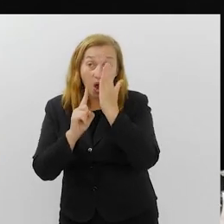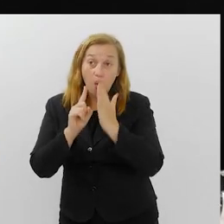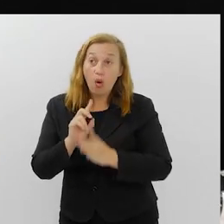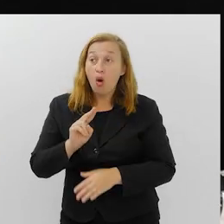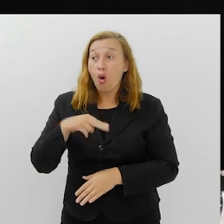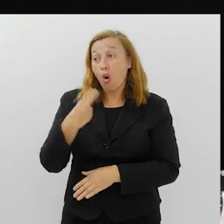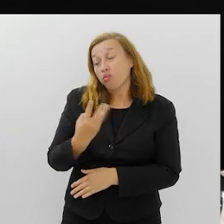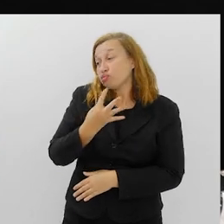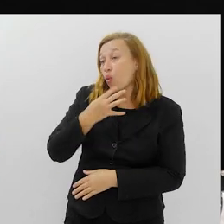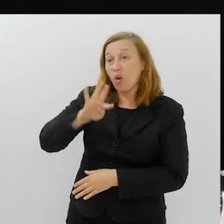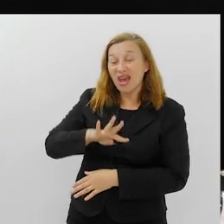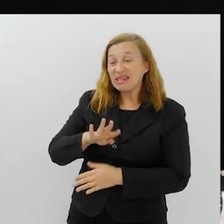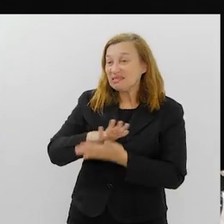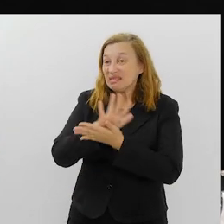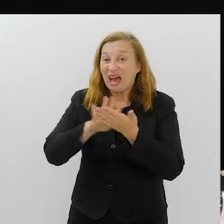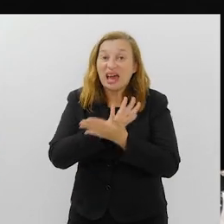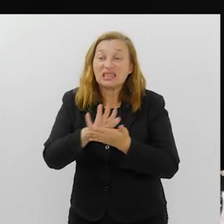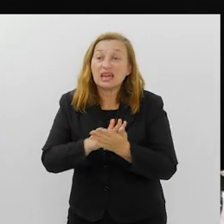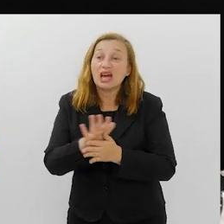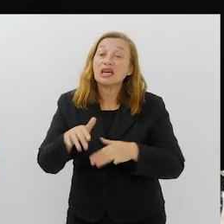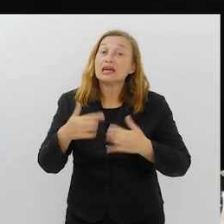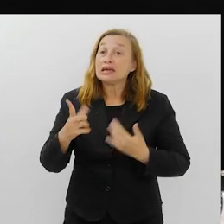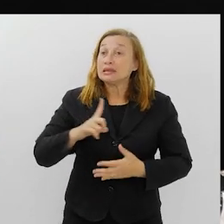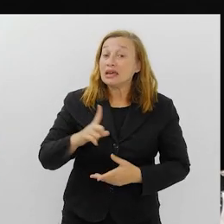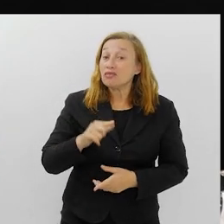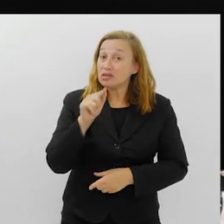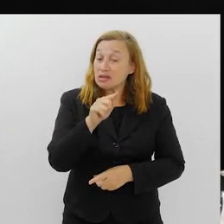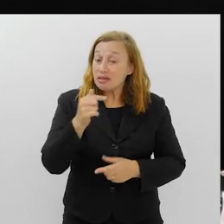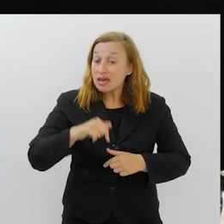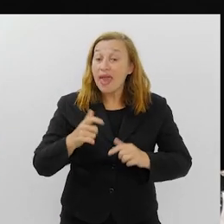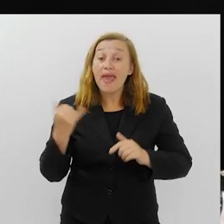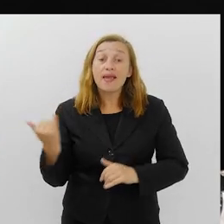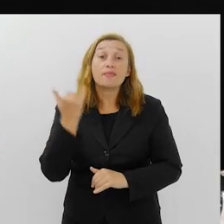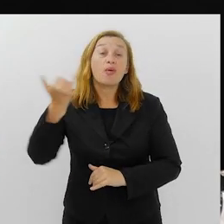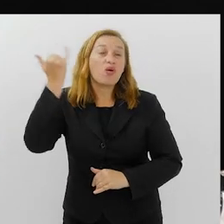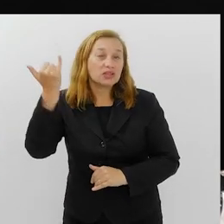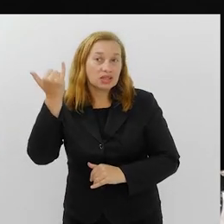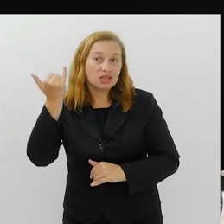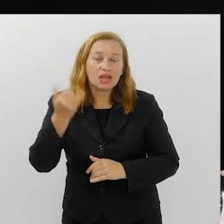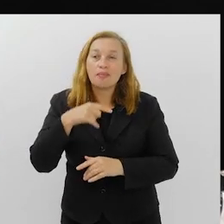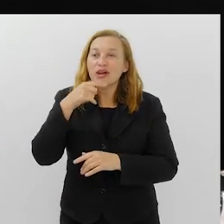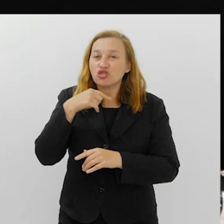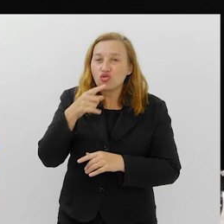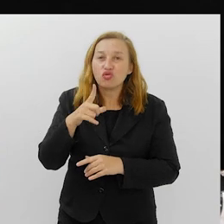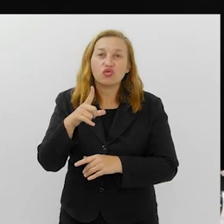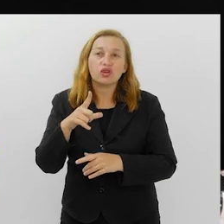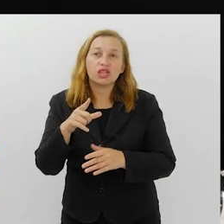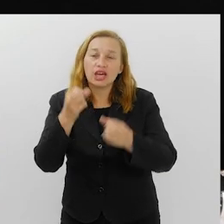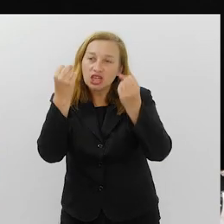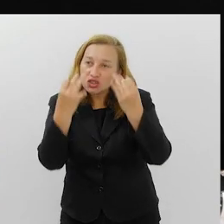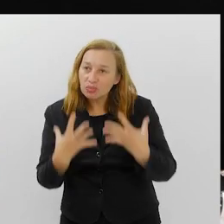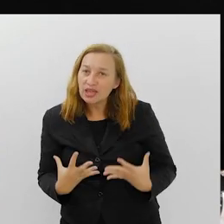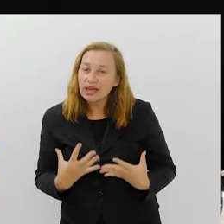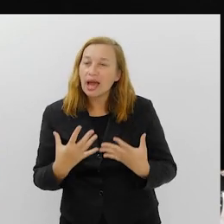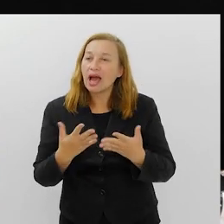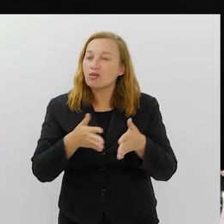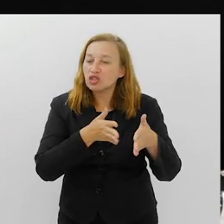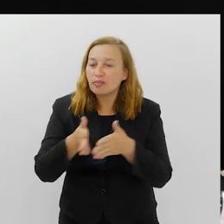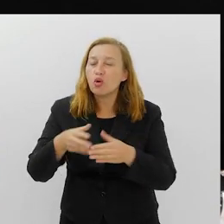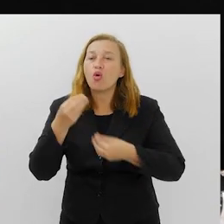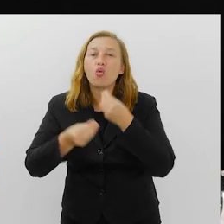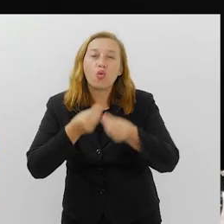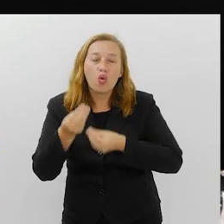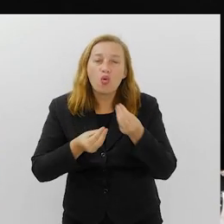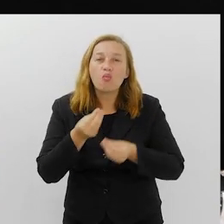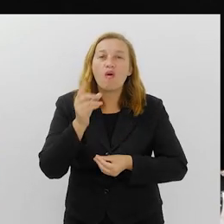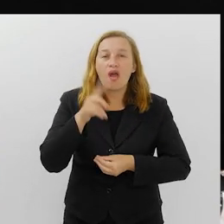conhece e precisa de alguma informação, então ter você aqui é muito importante para poder tirar dúvidas, para explicar os caminhos, como é que